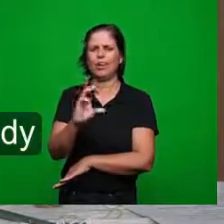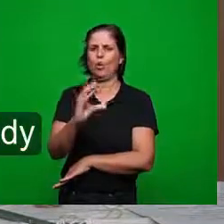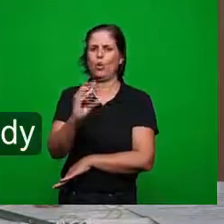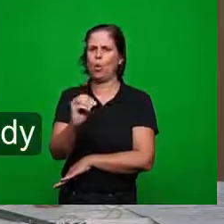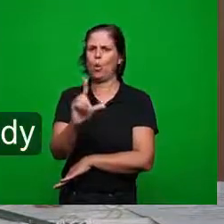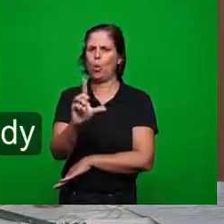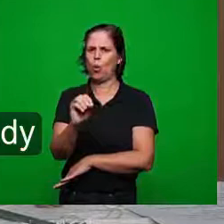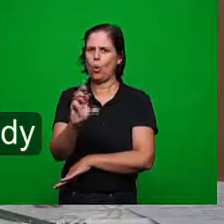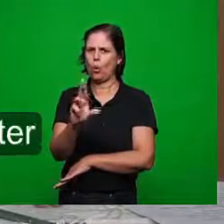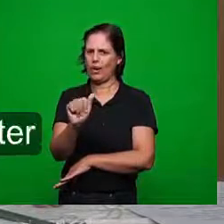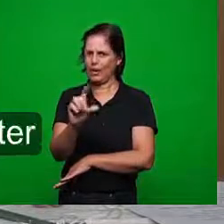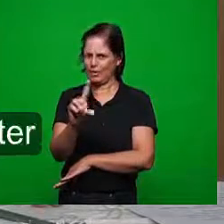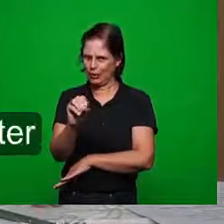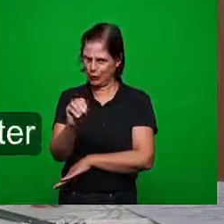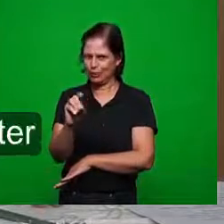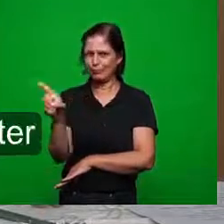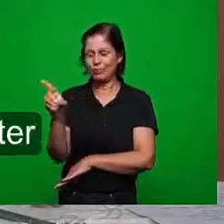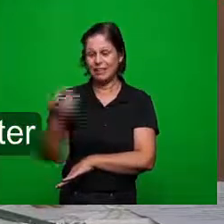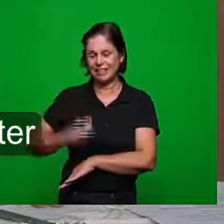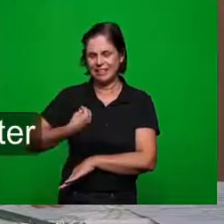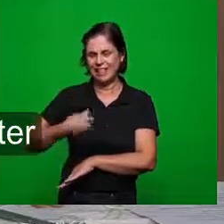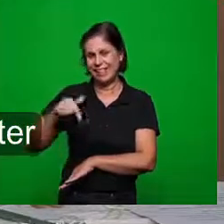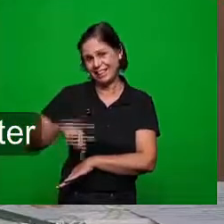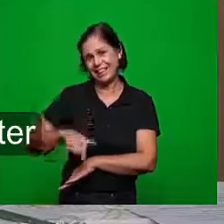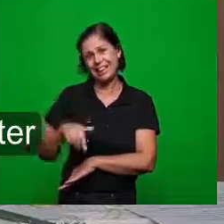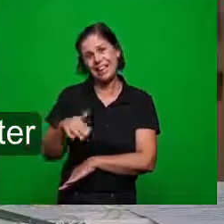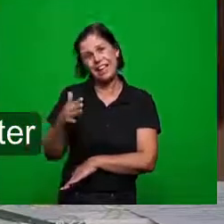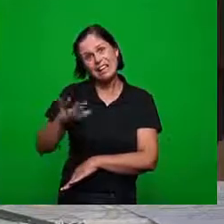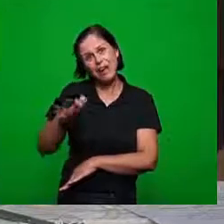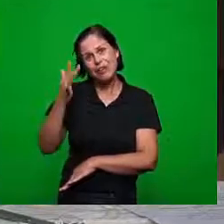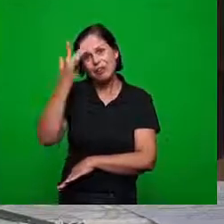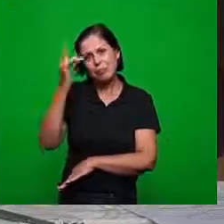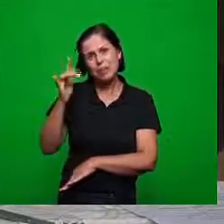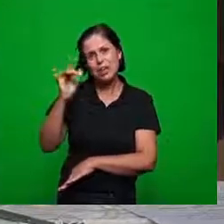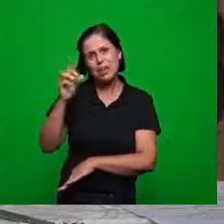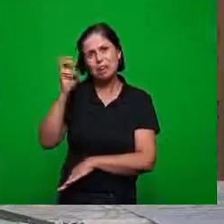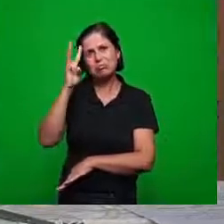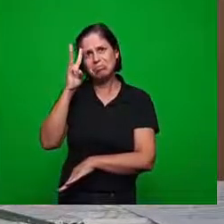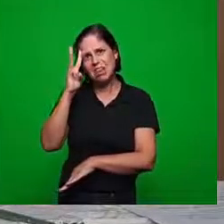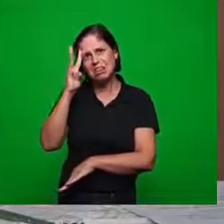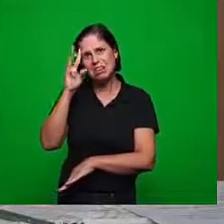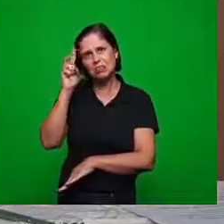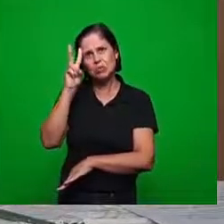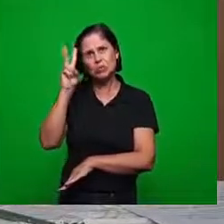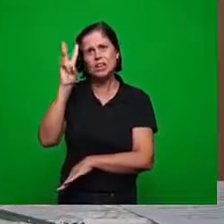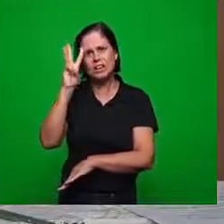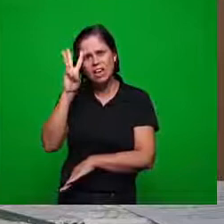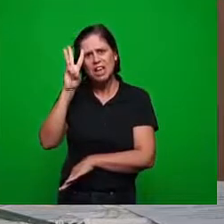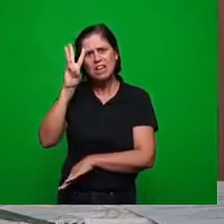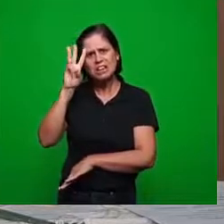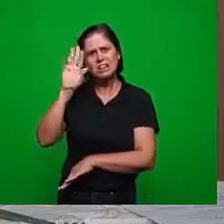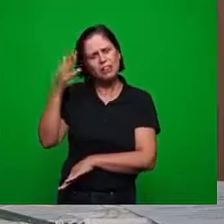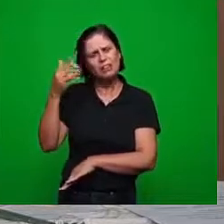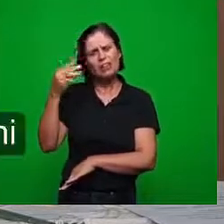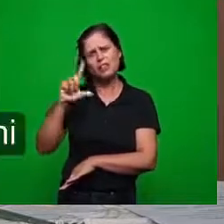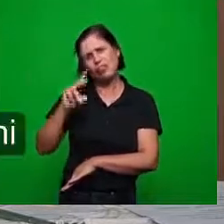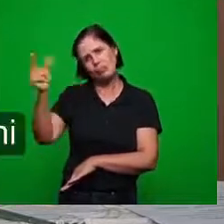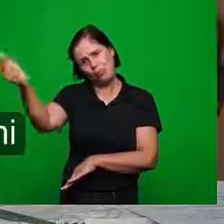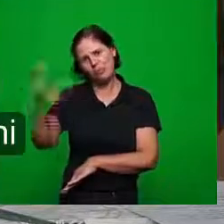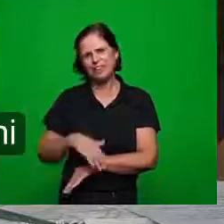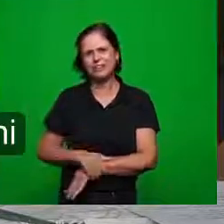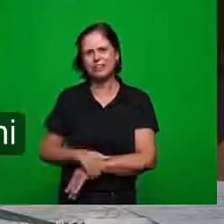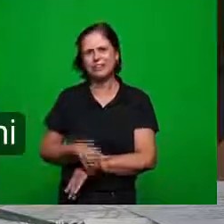conosco e já estão de saída possivelmente amanhã ou depois e aí os demais todos conhecem o Dene e